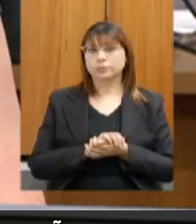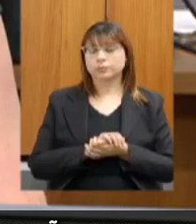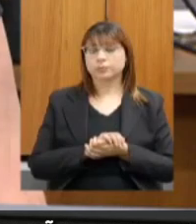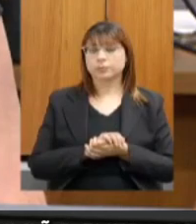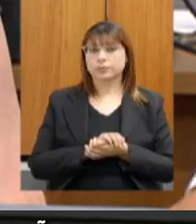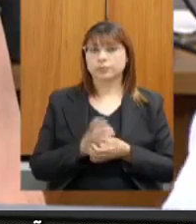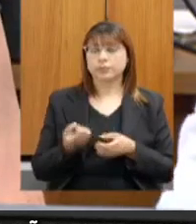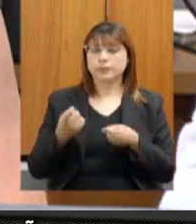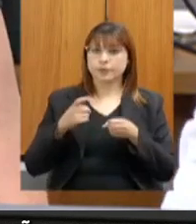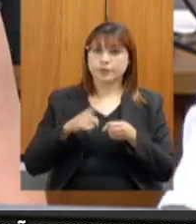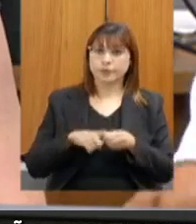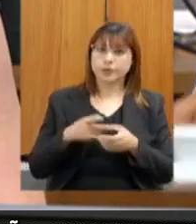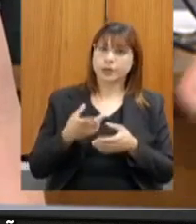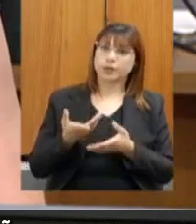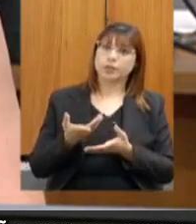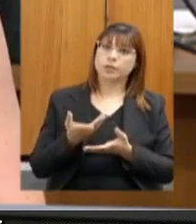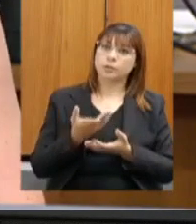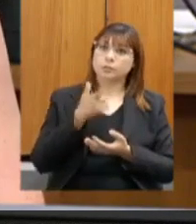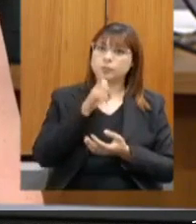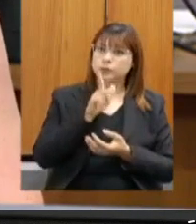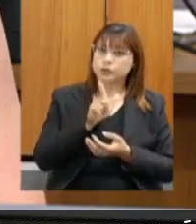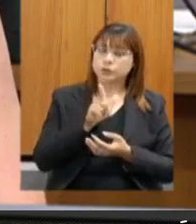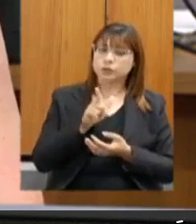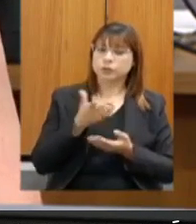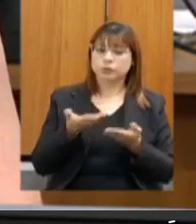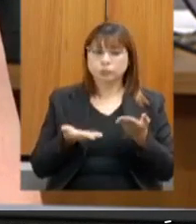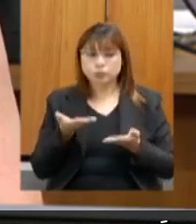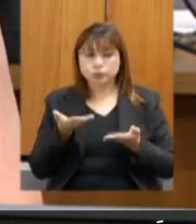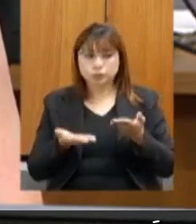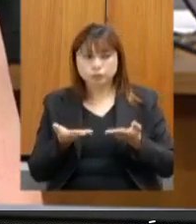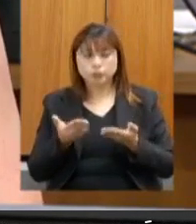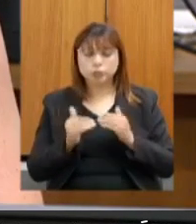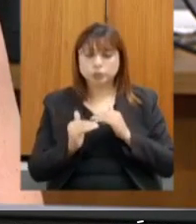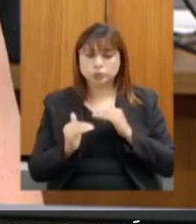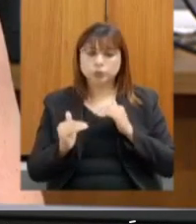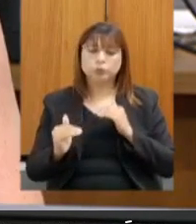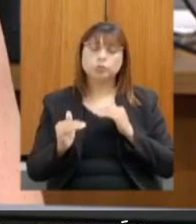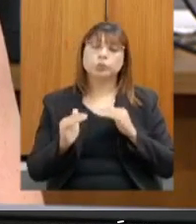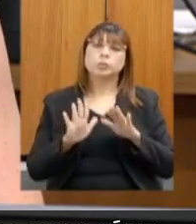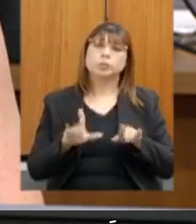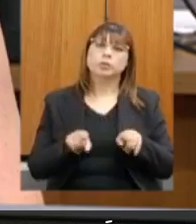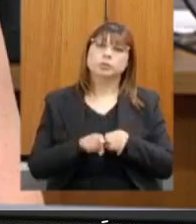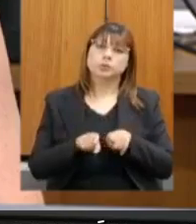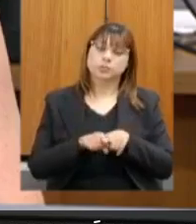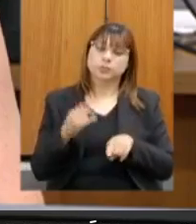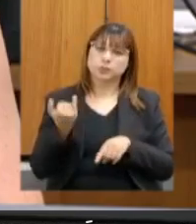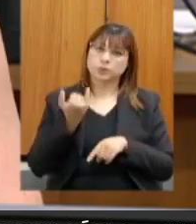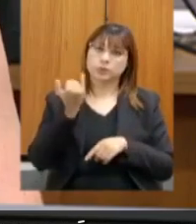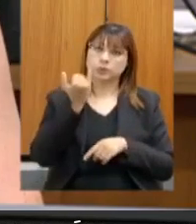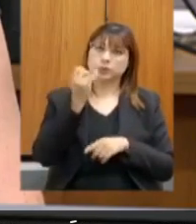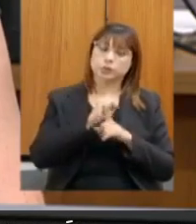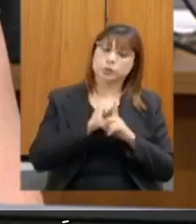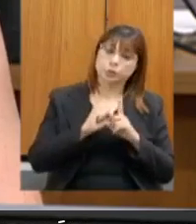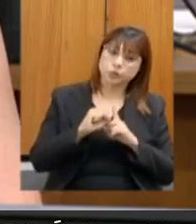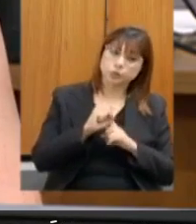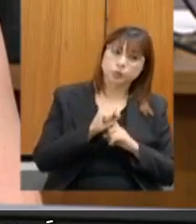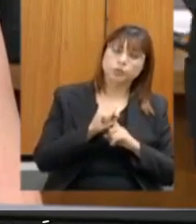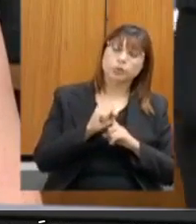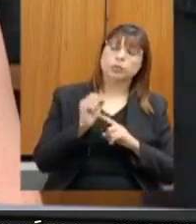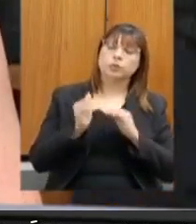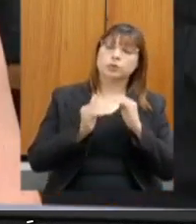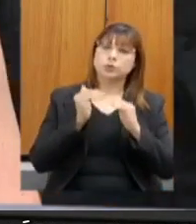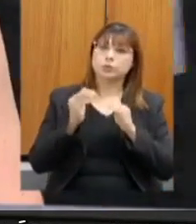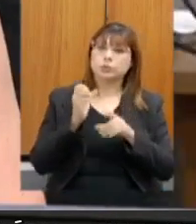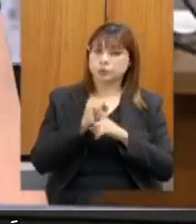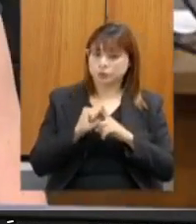recuperação mais estável, mas também, sem dúvida, vai ter um impacto importante nas questões sociais, no desenvolvimento